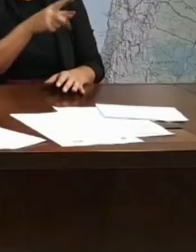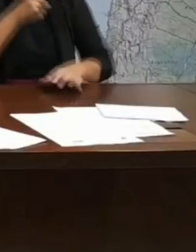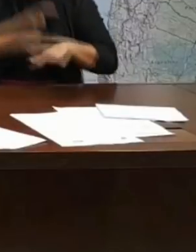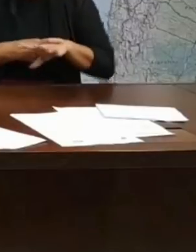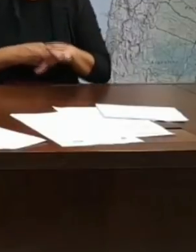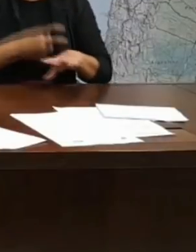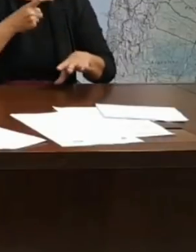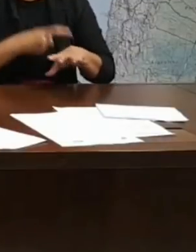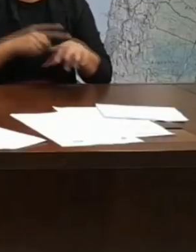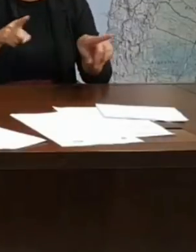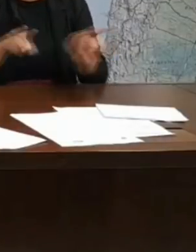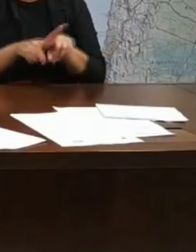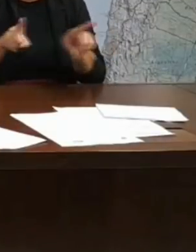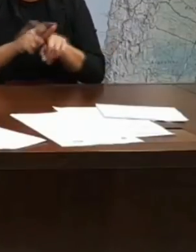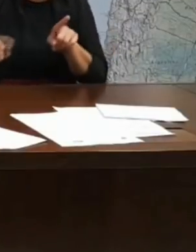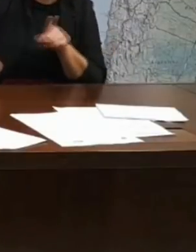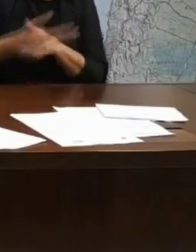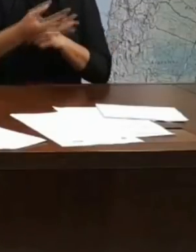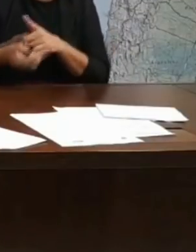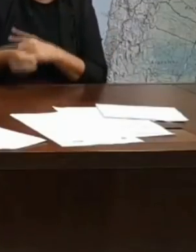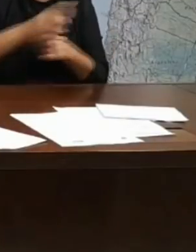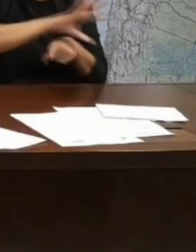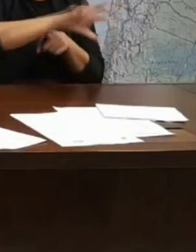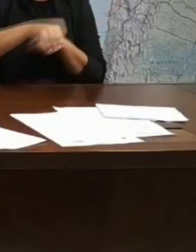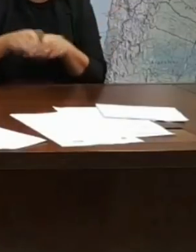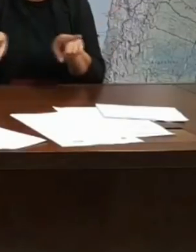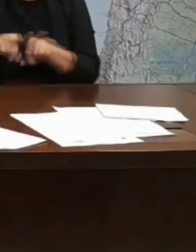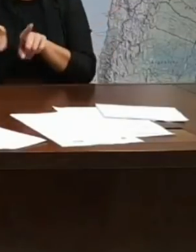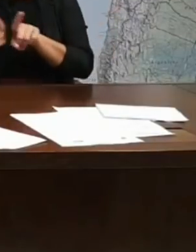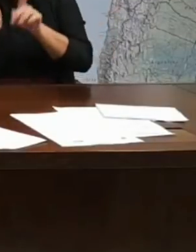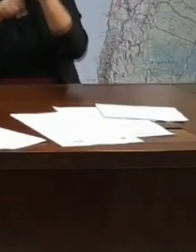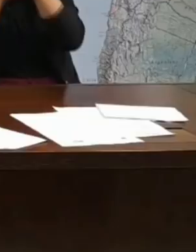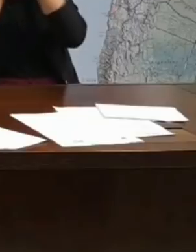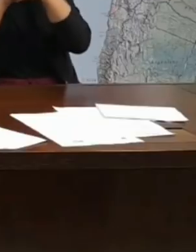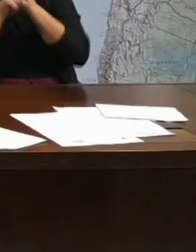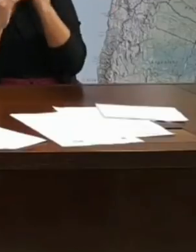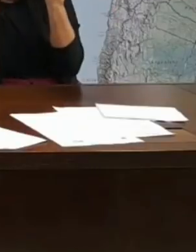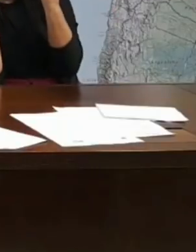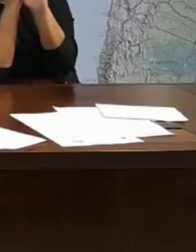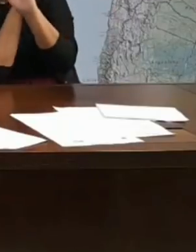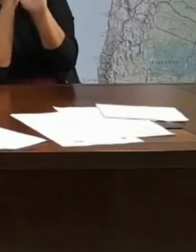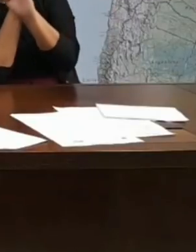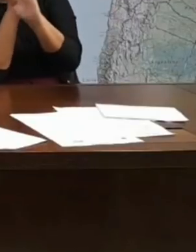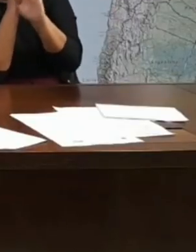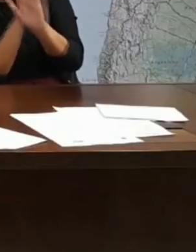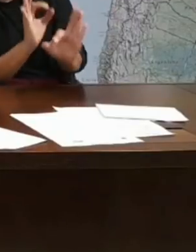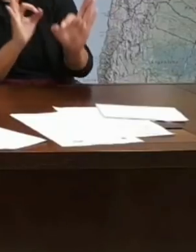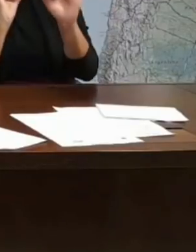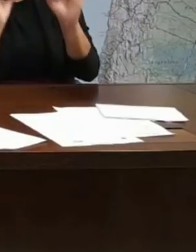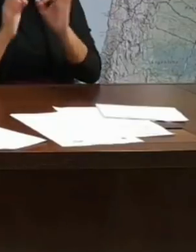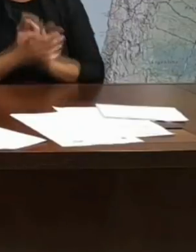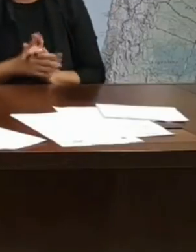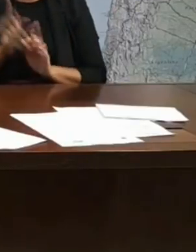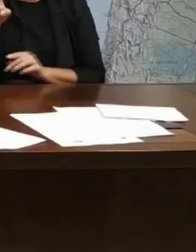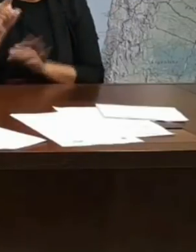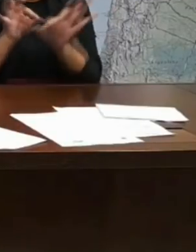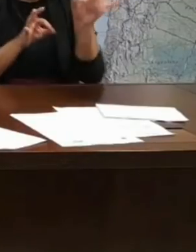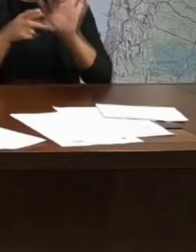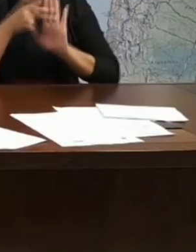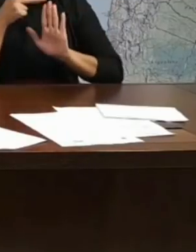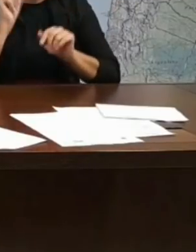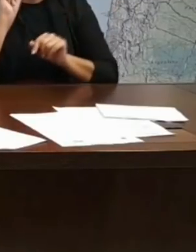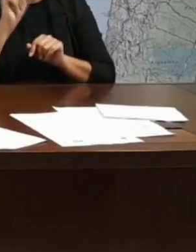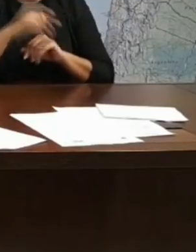mas além disso, ele traz meios de investigação mais eficazes para esse tipo de crime. E também o que ele faz? Ele